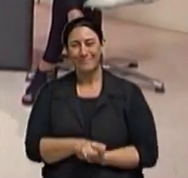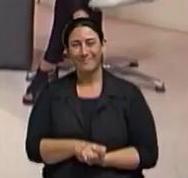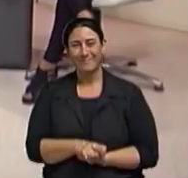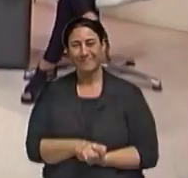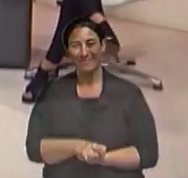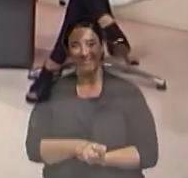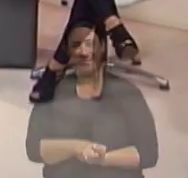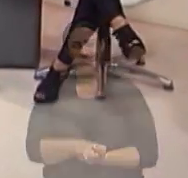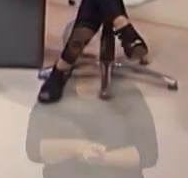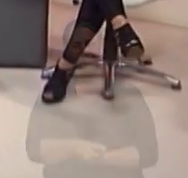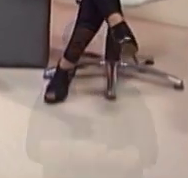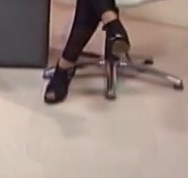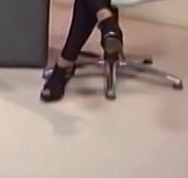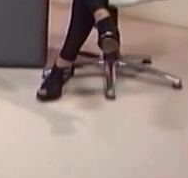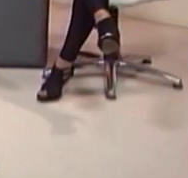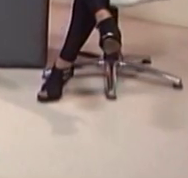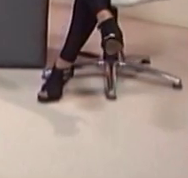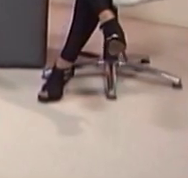obrigada a vocês.